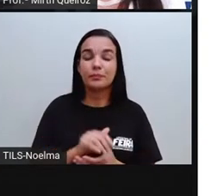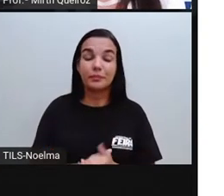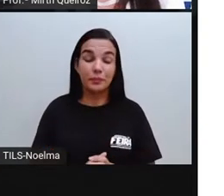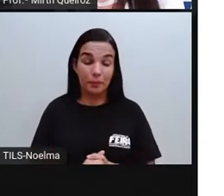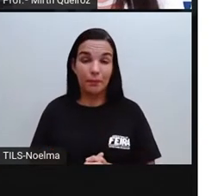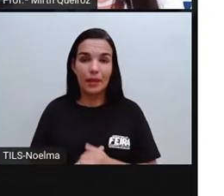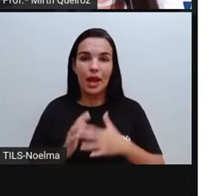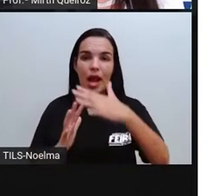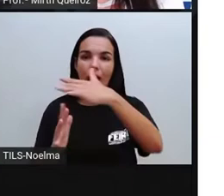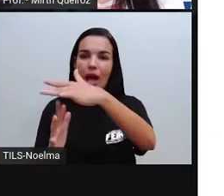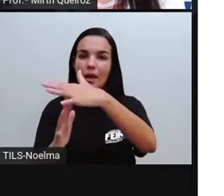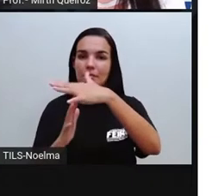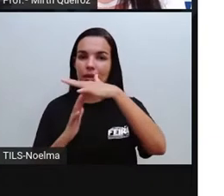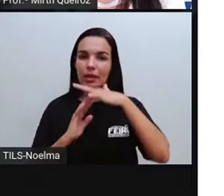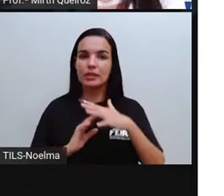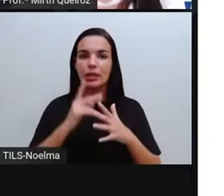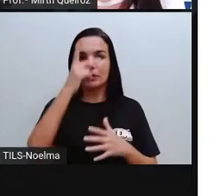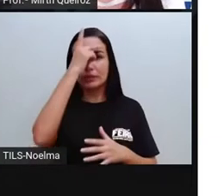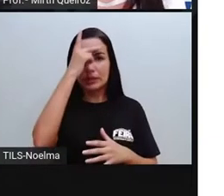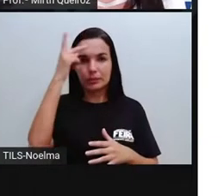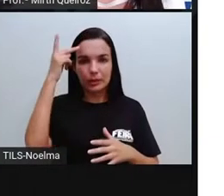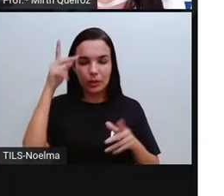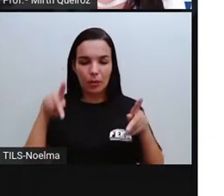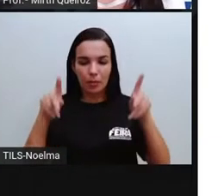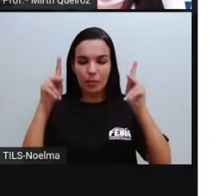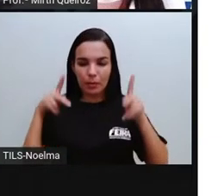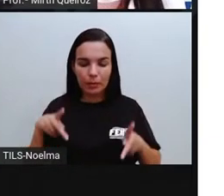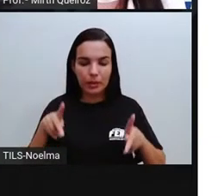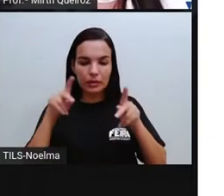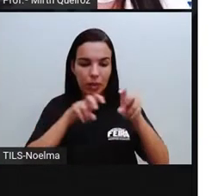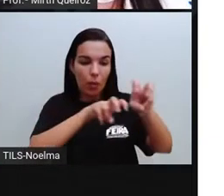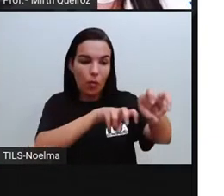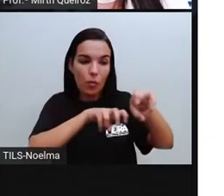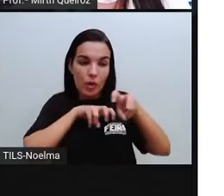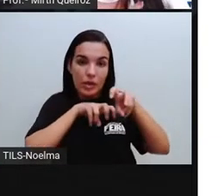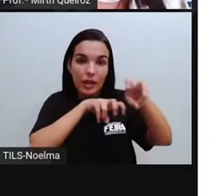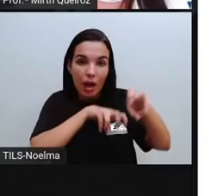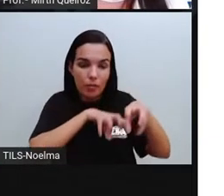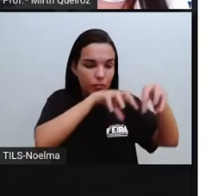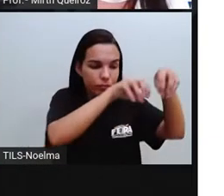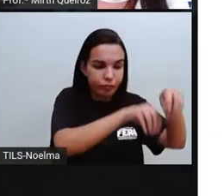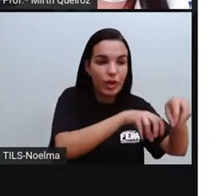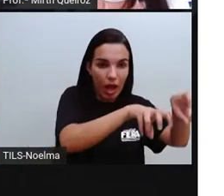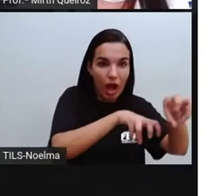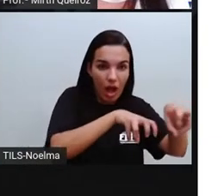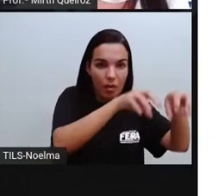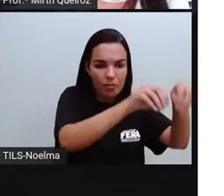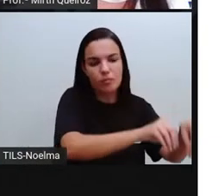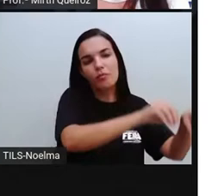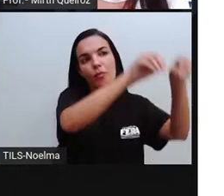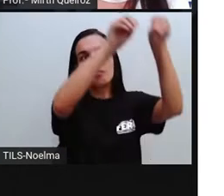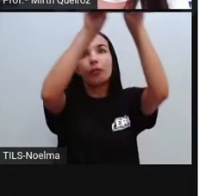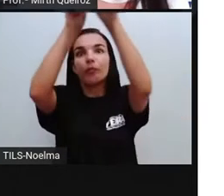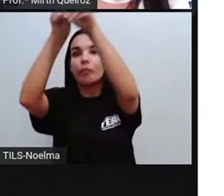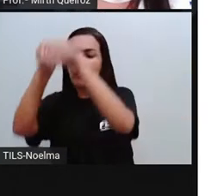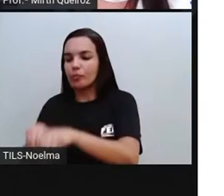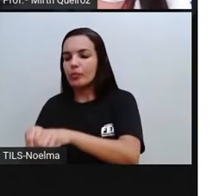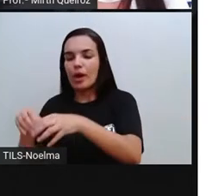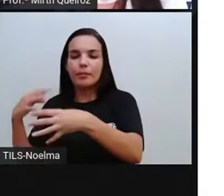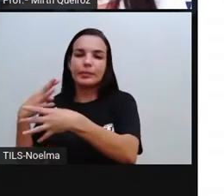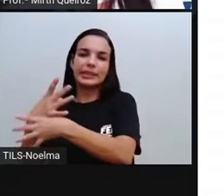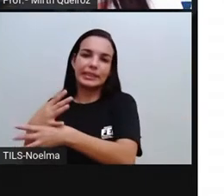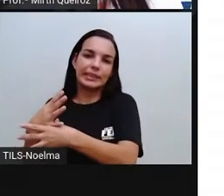para as cidades, que é o chamado de êxodo rural. As pessoas saem do seu local, de onde moram, na zona rural,